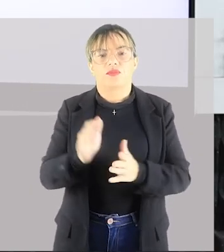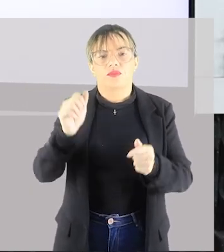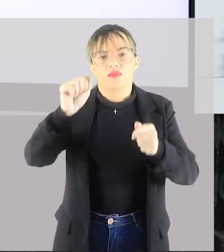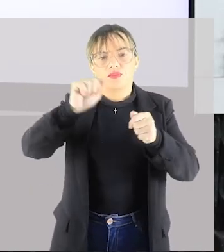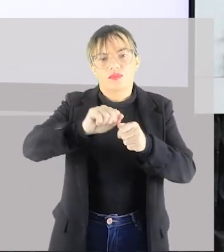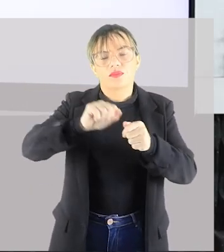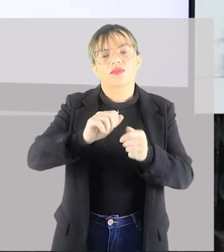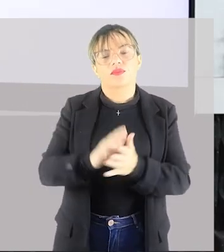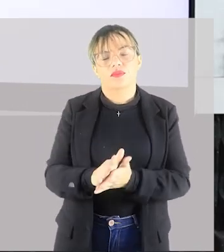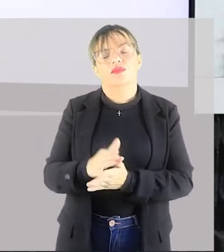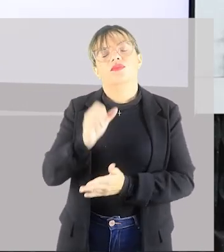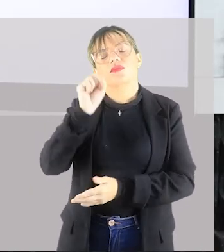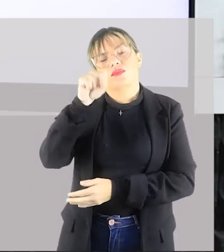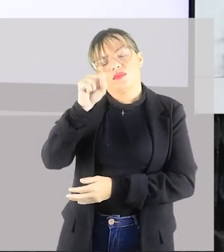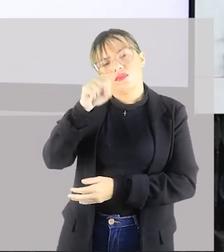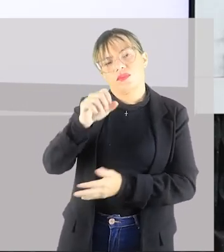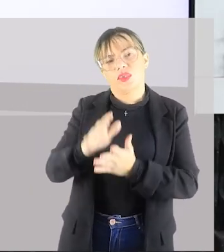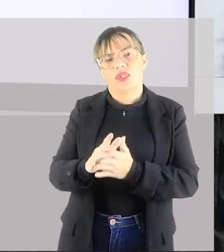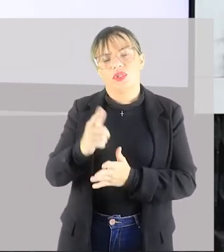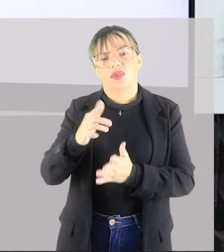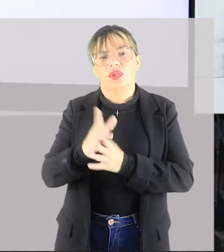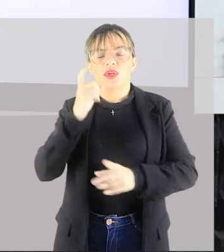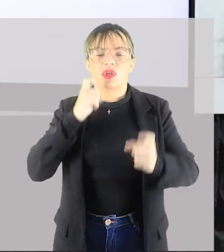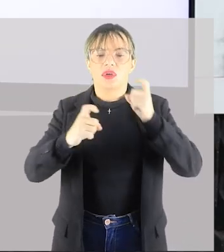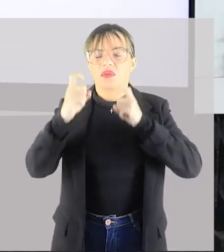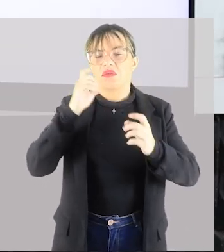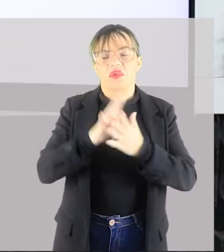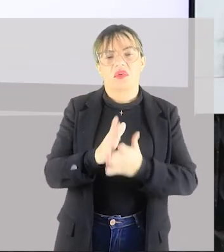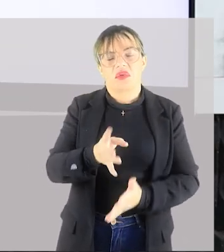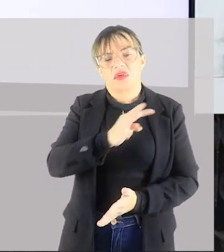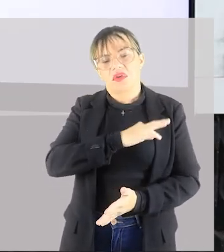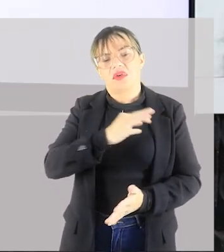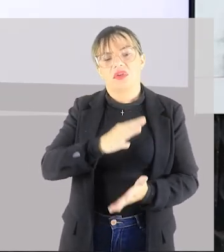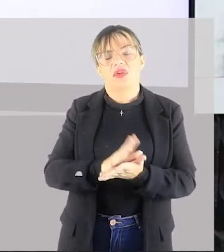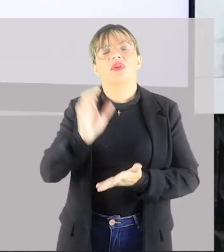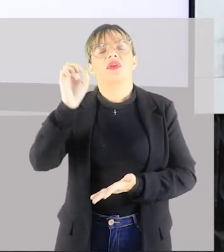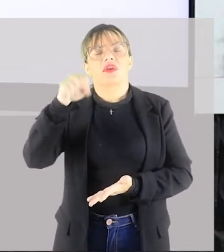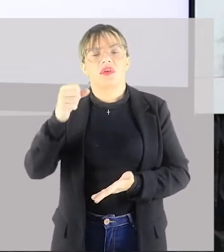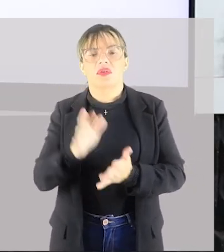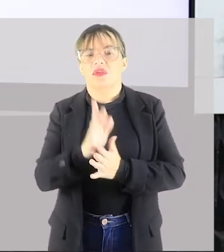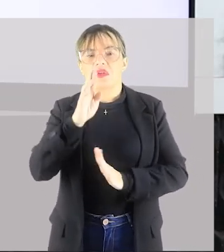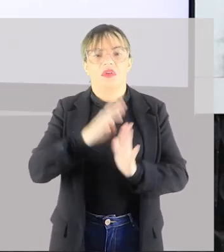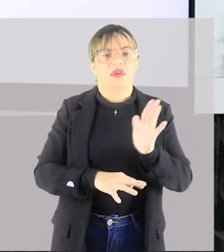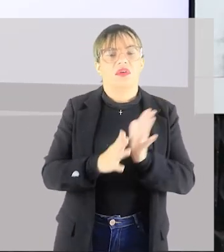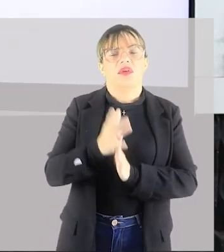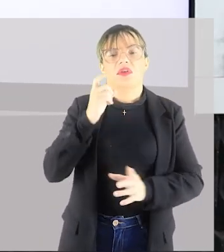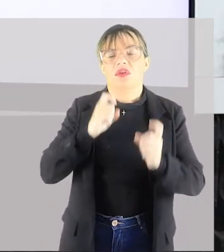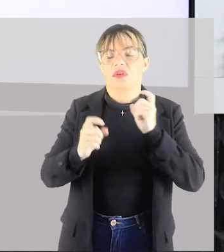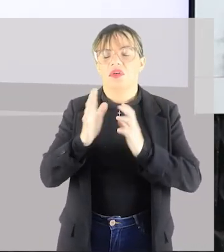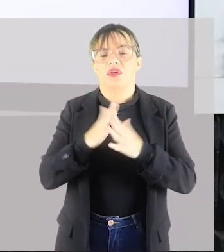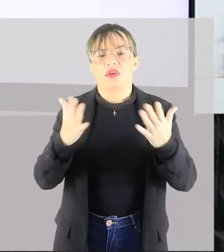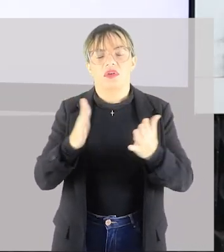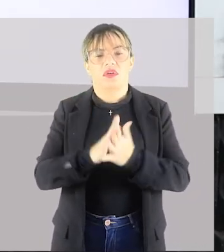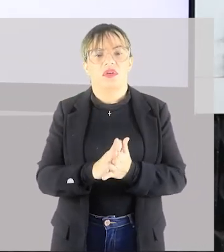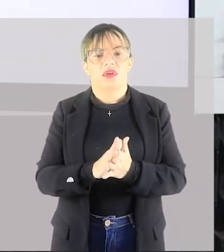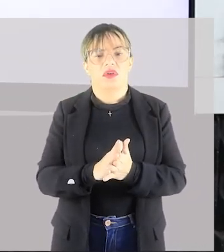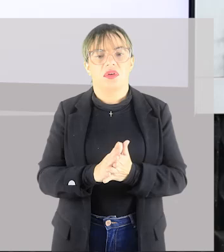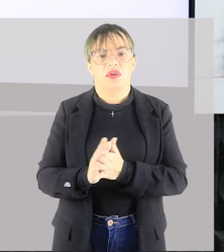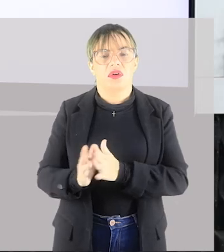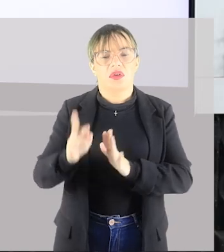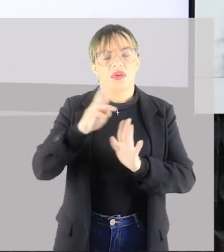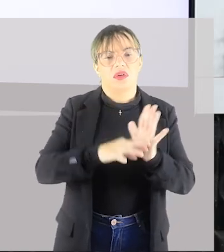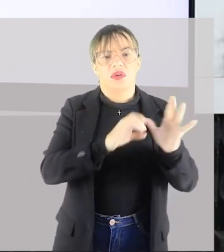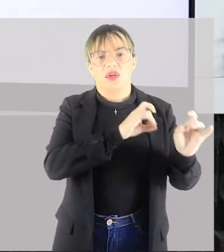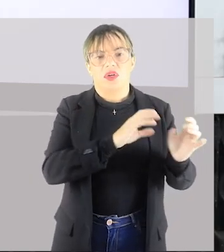forma recreativa, sem preocupações com técnicas, sem preocupações com regras específicas, apenas para